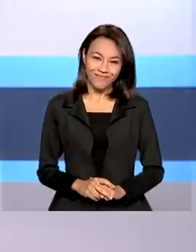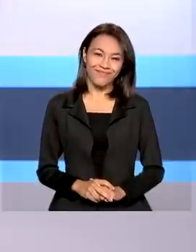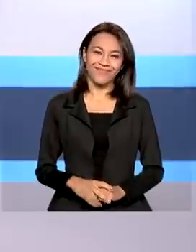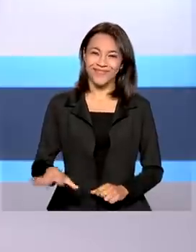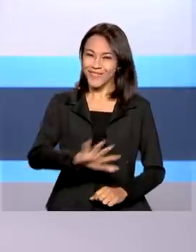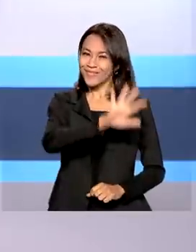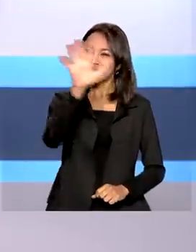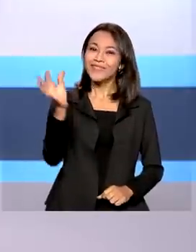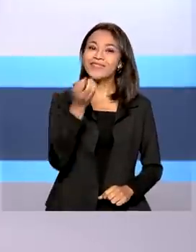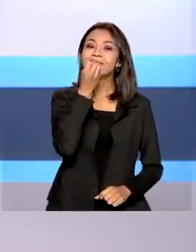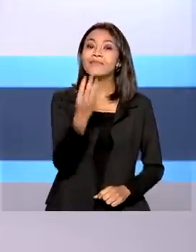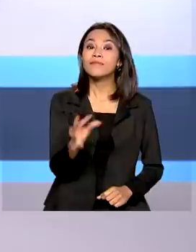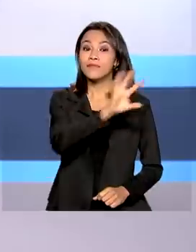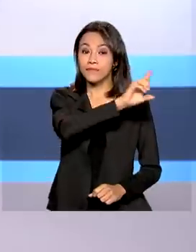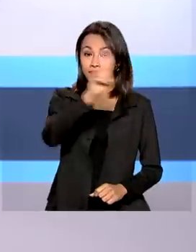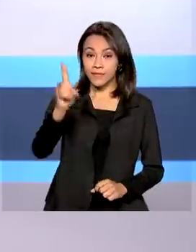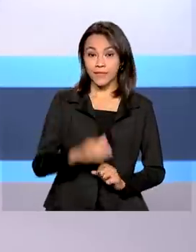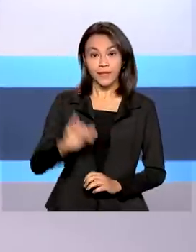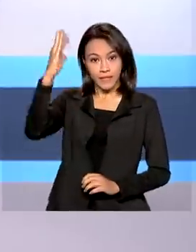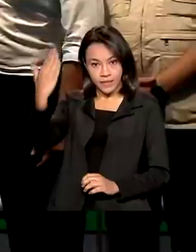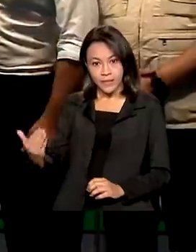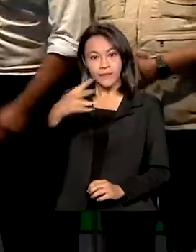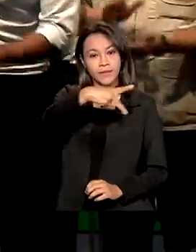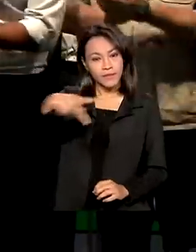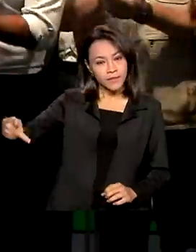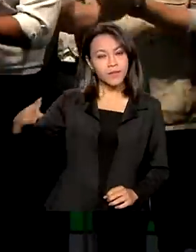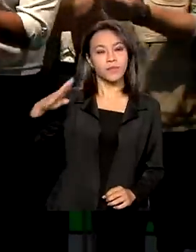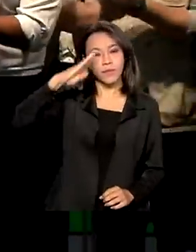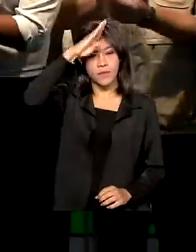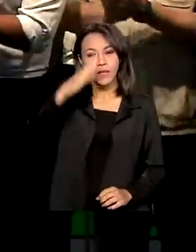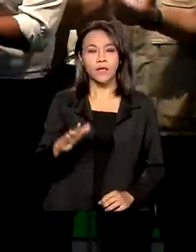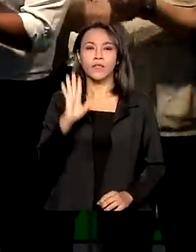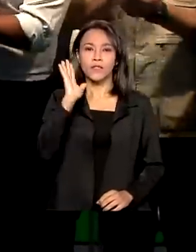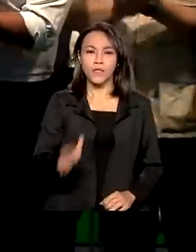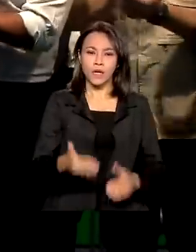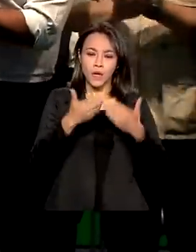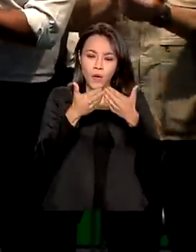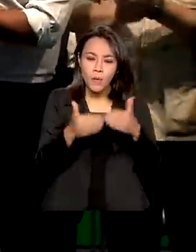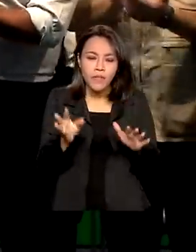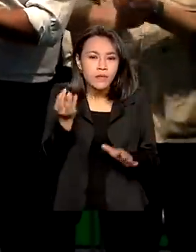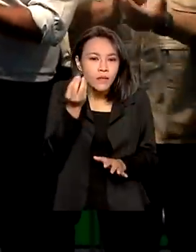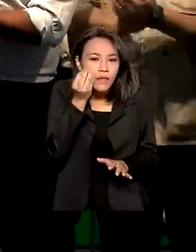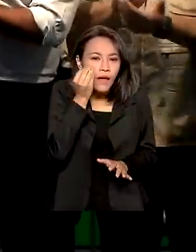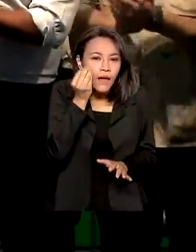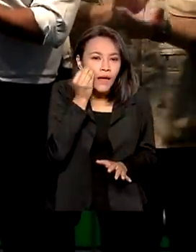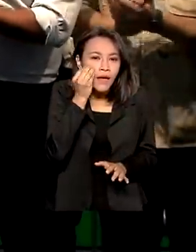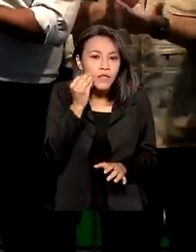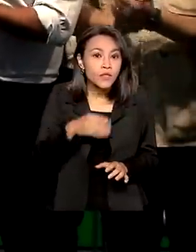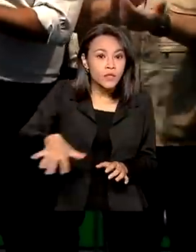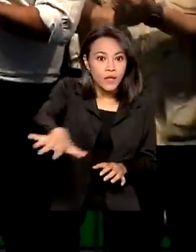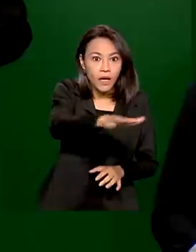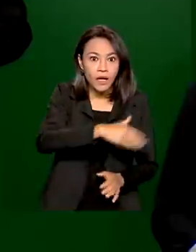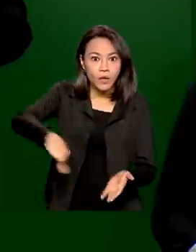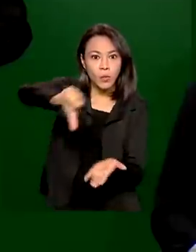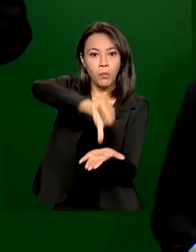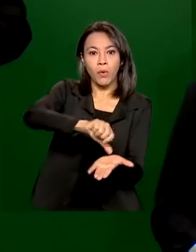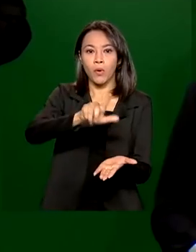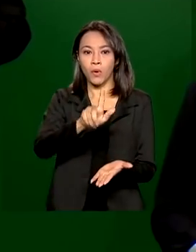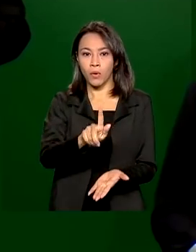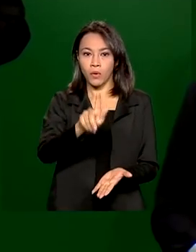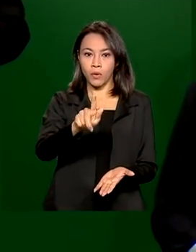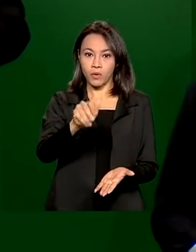Olá, bom dia! Presidente Jair Bolsonaro dá início aos testes operacionais do Polo Gás Lube em